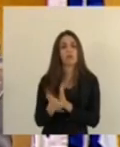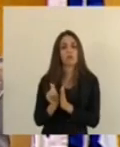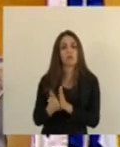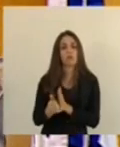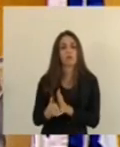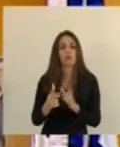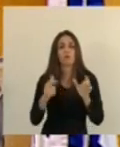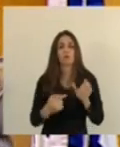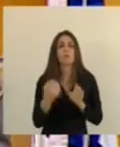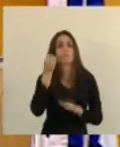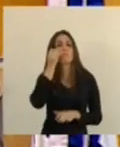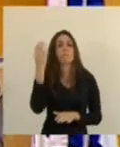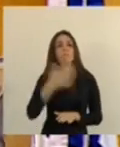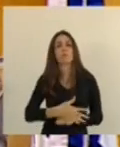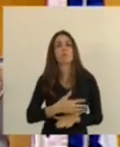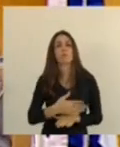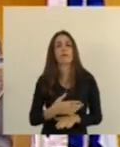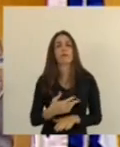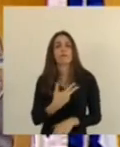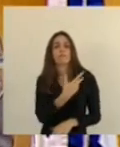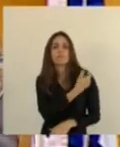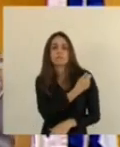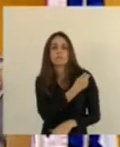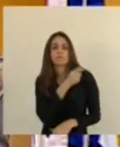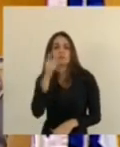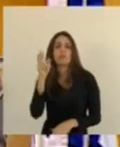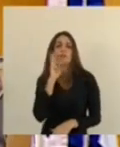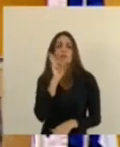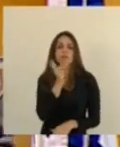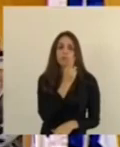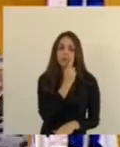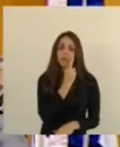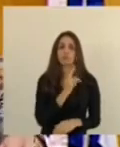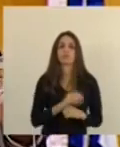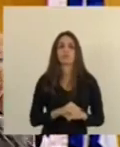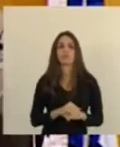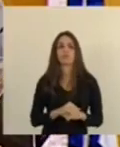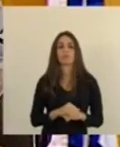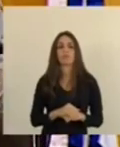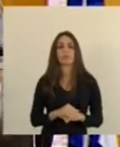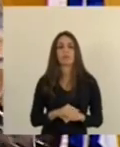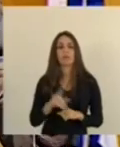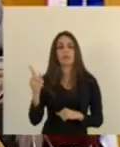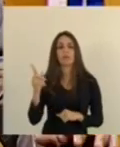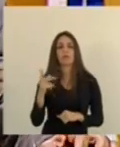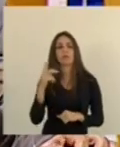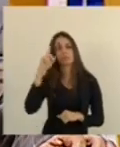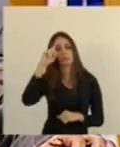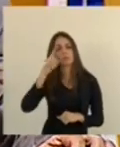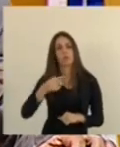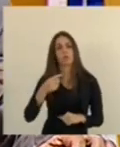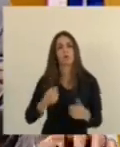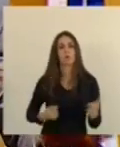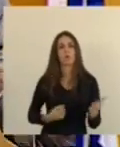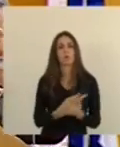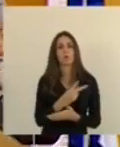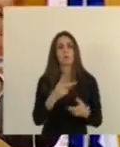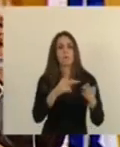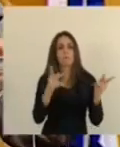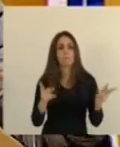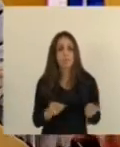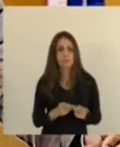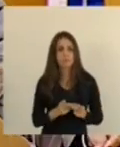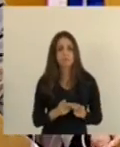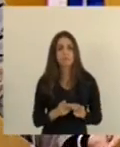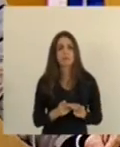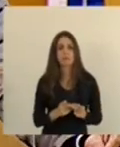dos locais públicos inclusive restaurantes sabendo disso o presidente mandou comprar pizzas e fez questão de comer do lado de